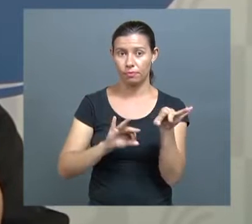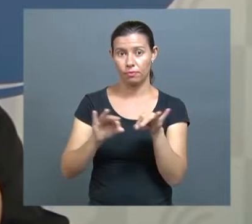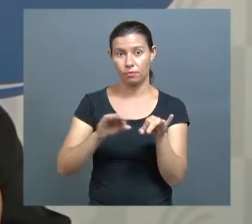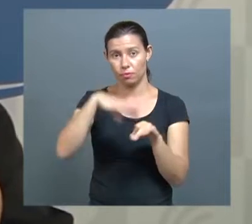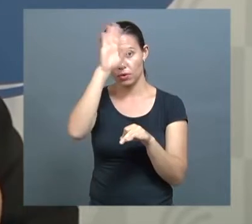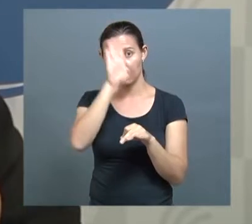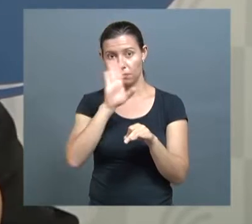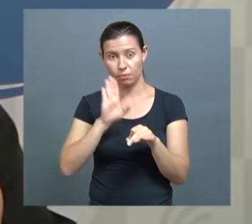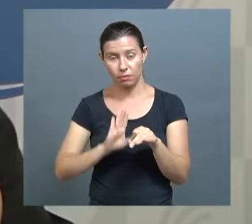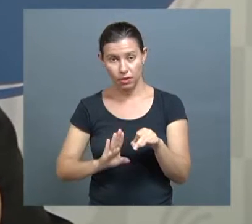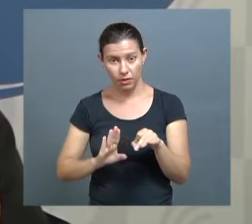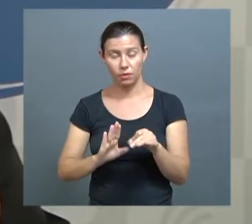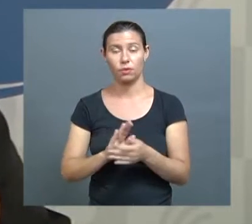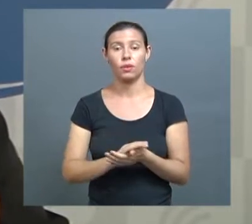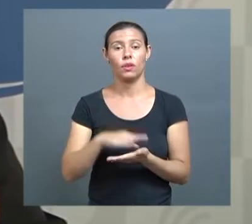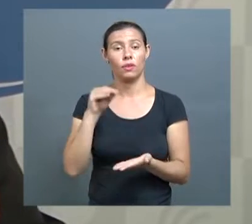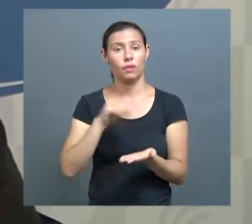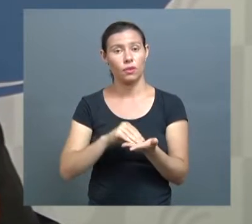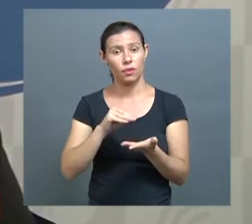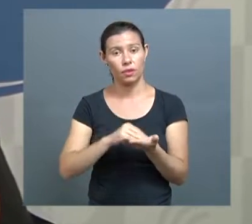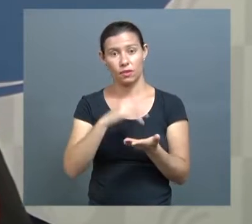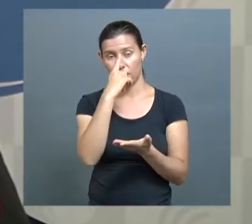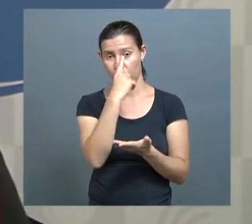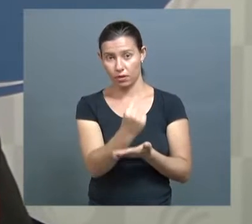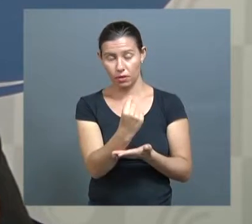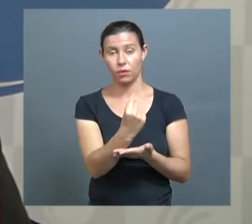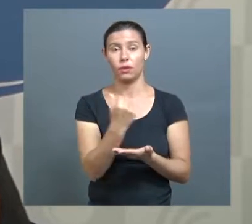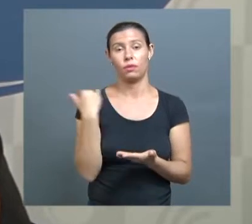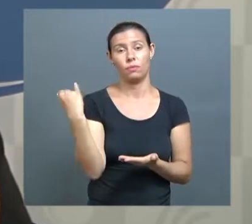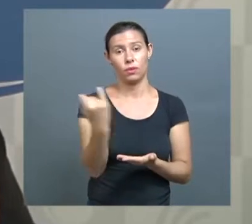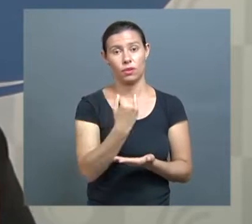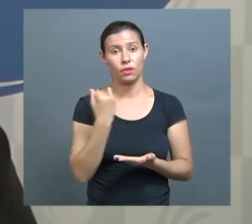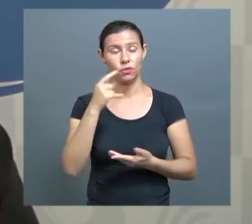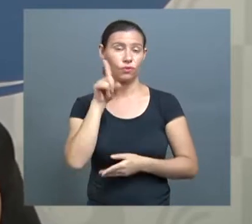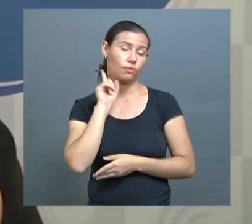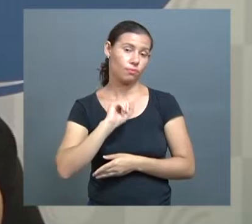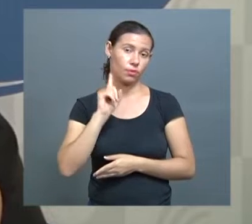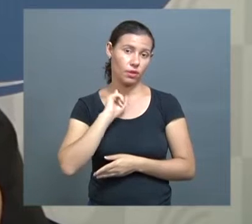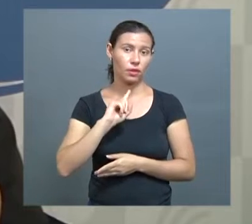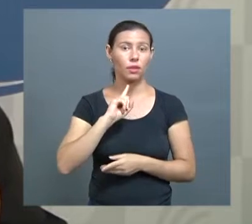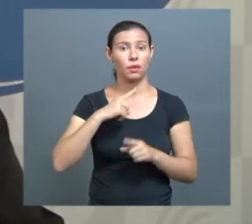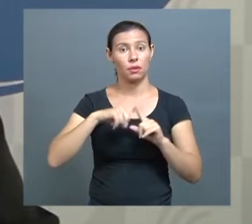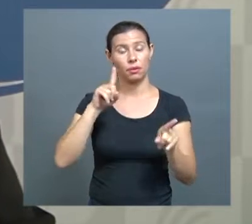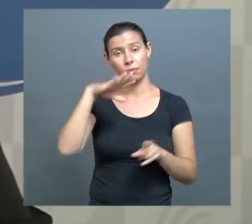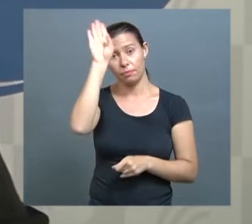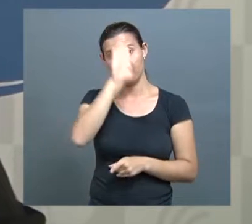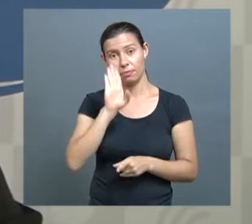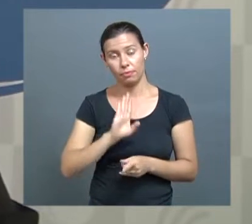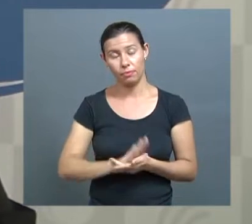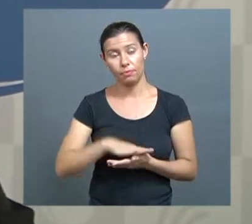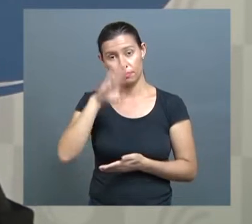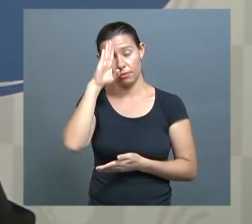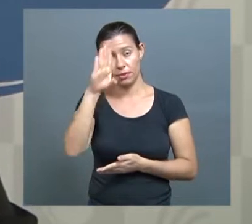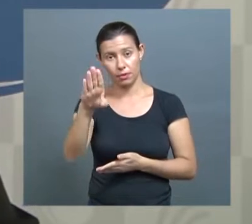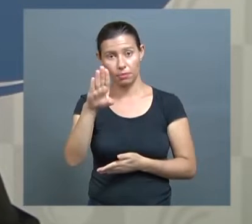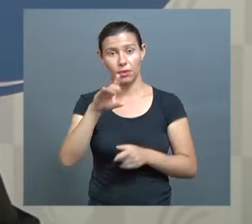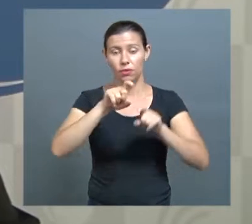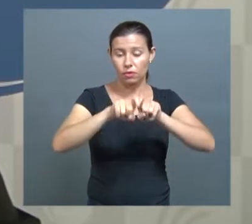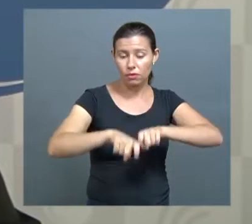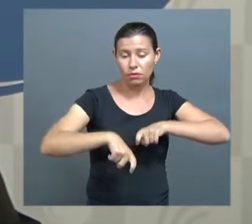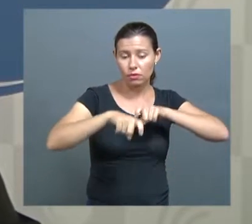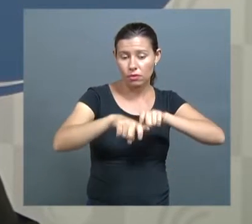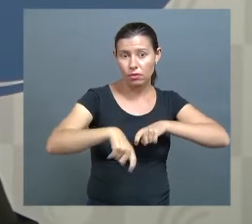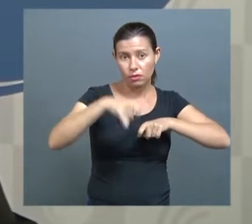E faltava o Triângulo Mineiro, que é uma região importante não só do estado de Minas, mas também do Brasil. Principalmente no setor agrícola,